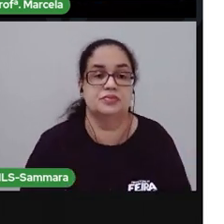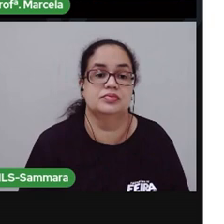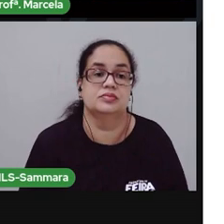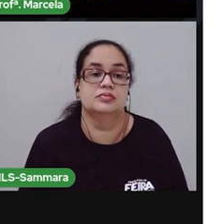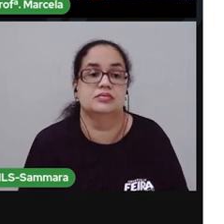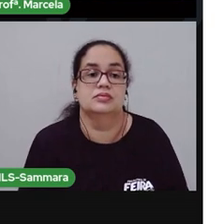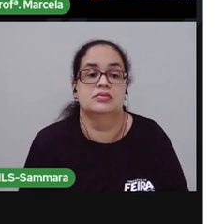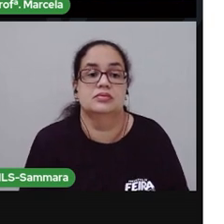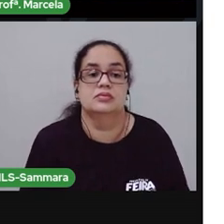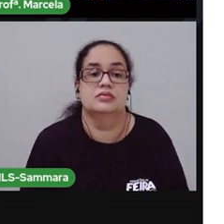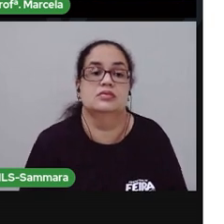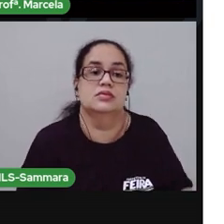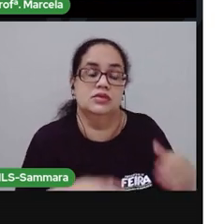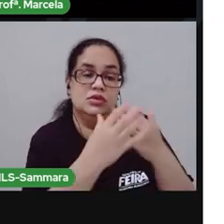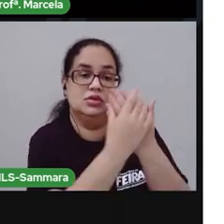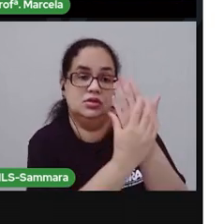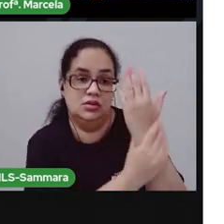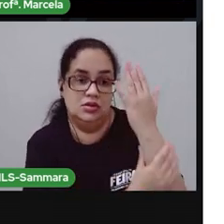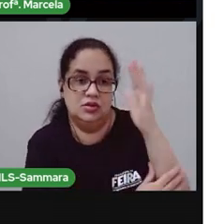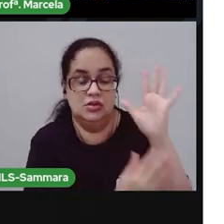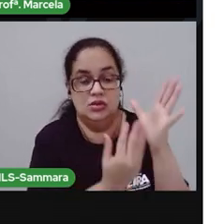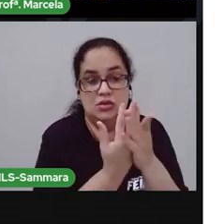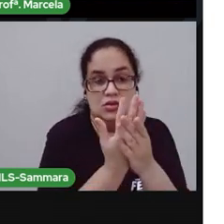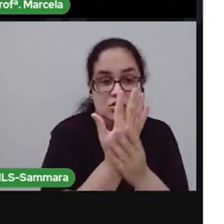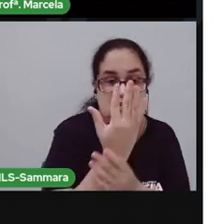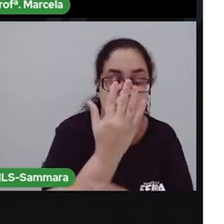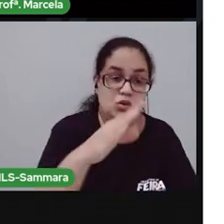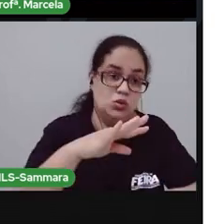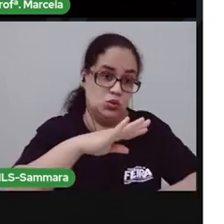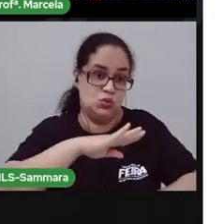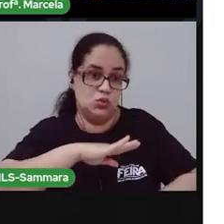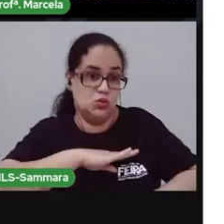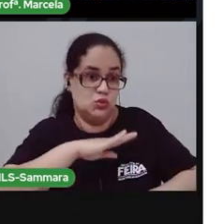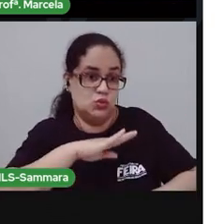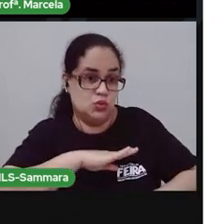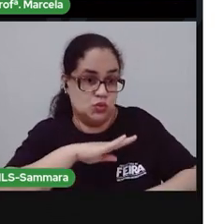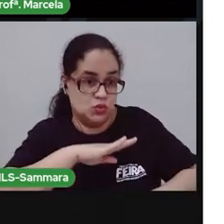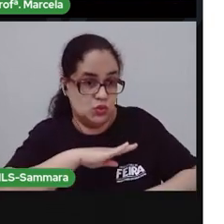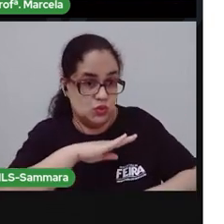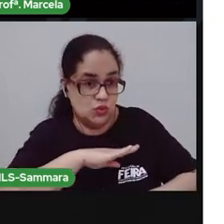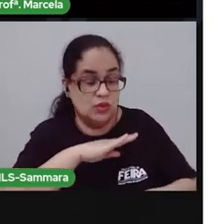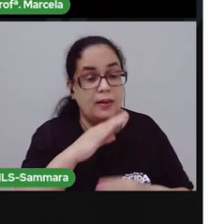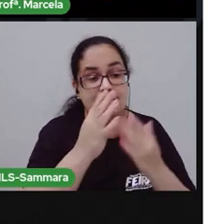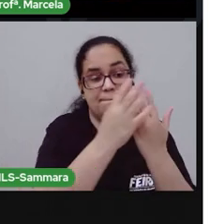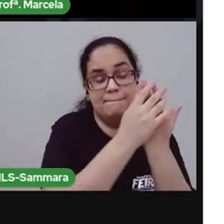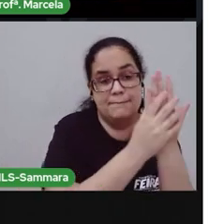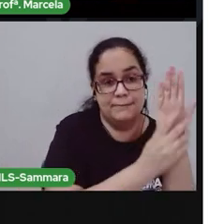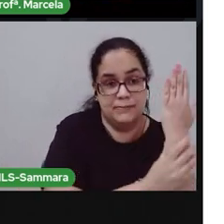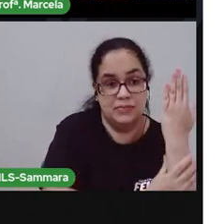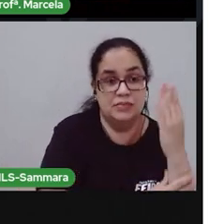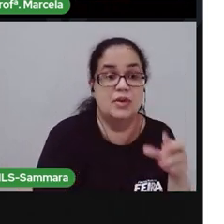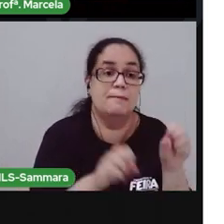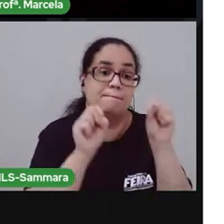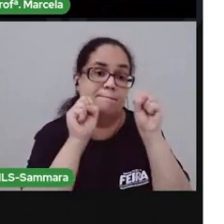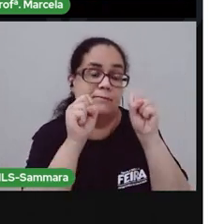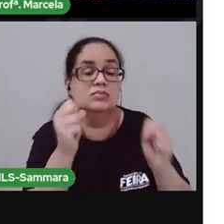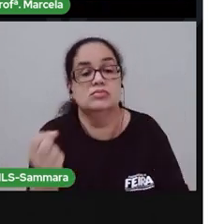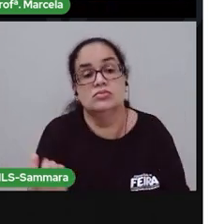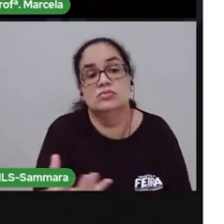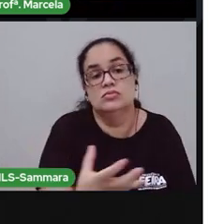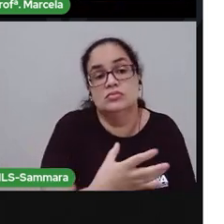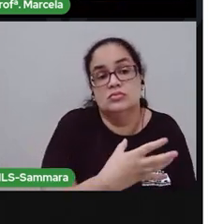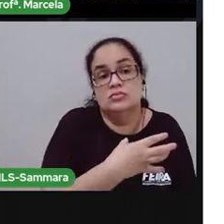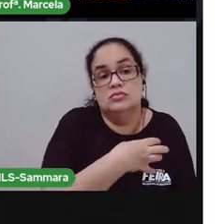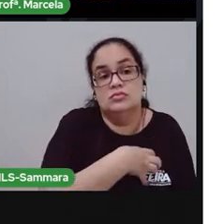Ao tecido epitermial, né? Do nosso corpo, que a gente conhece como pele. E faz a gente sentir as